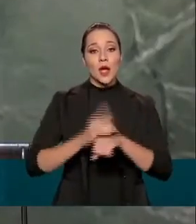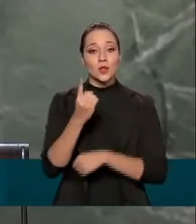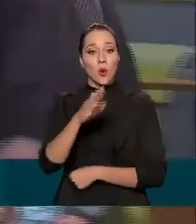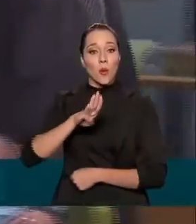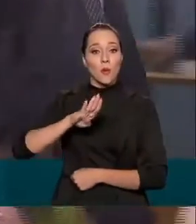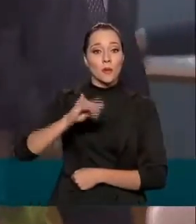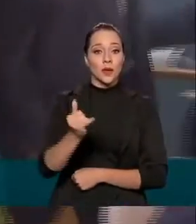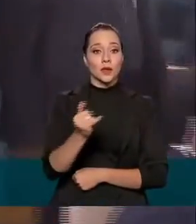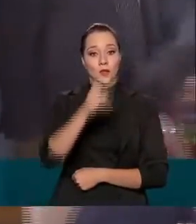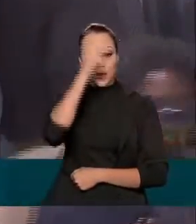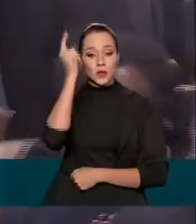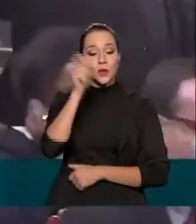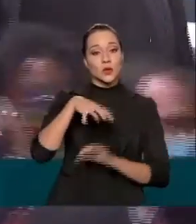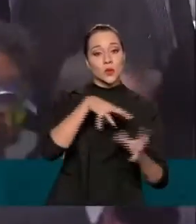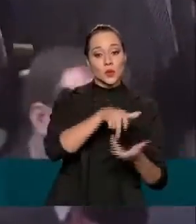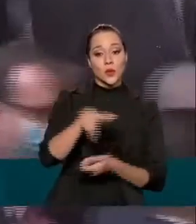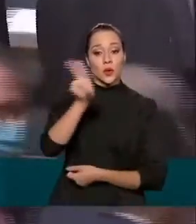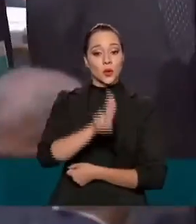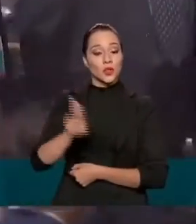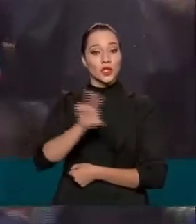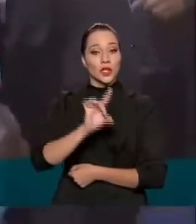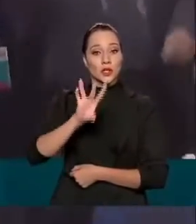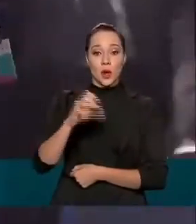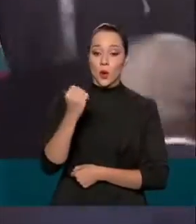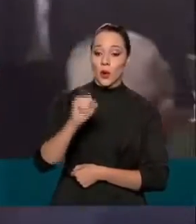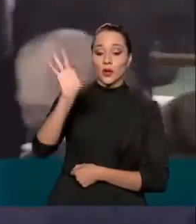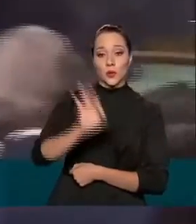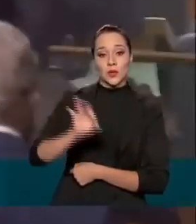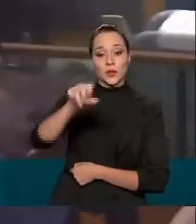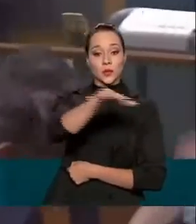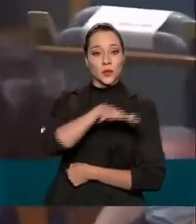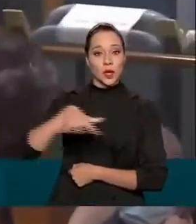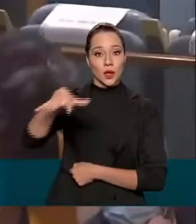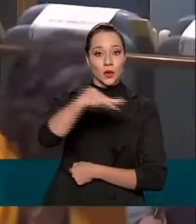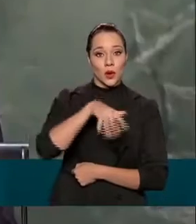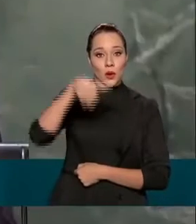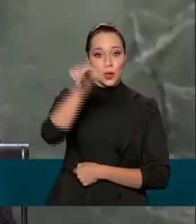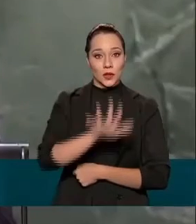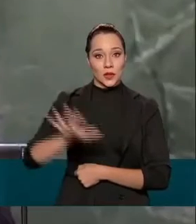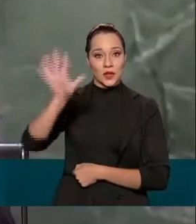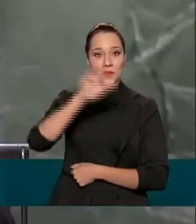e utiliza apenas 8% do território nacional.